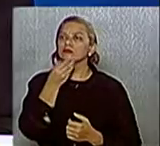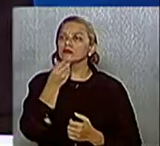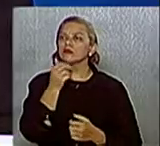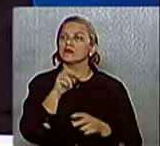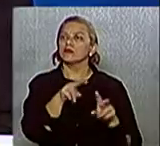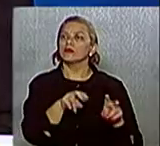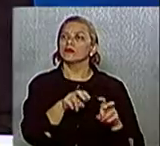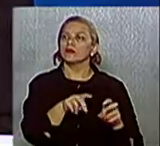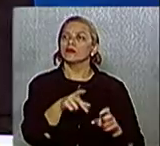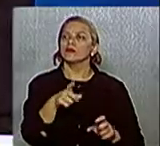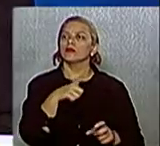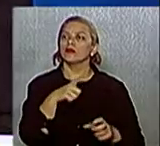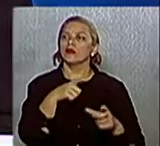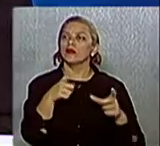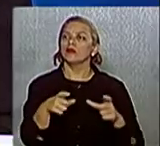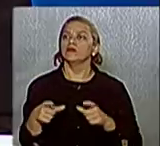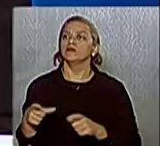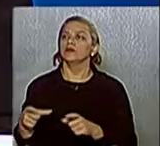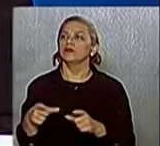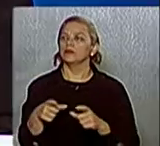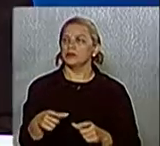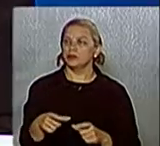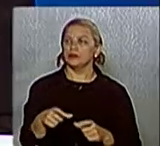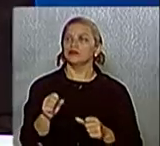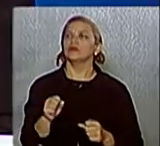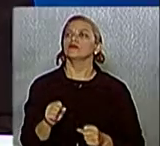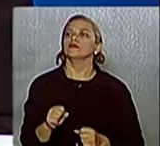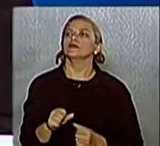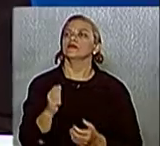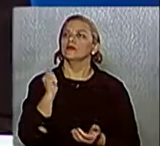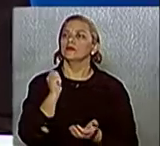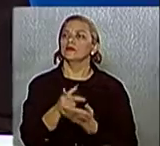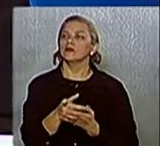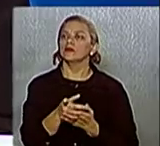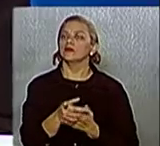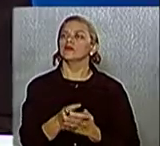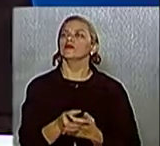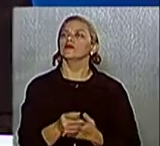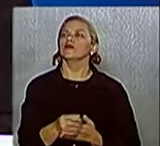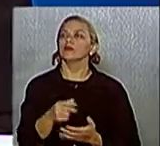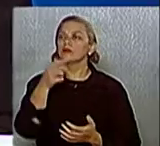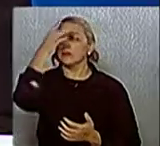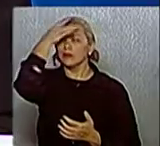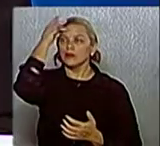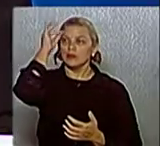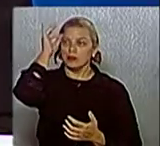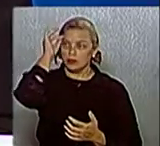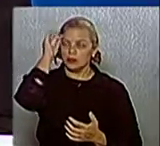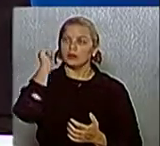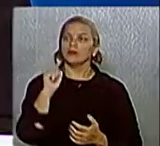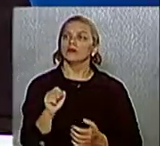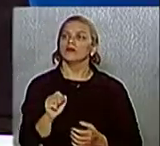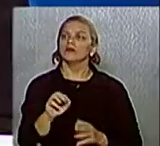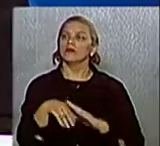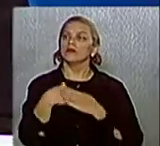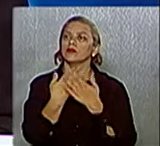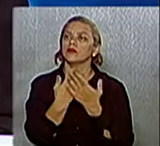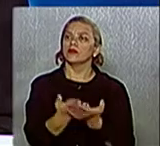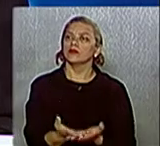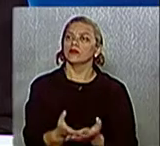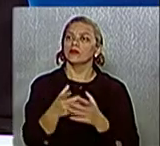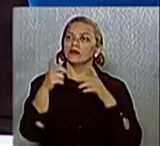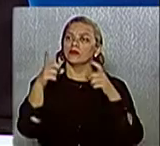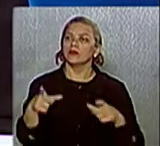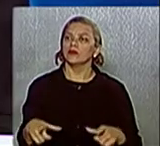tem manancial, possa mantê-los e receber uma verba e manutenção por parte da Prefeitura Municipal. Doei um terreno para a cooperativa de